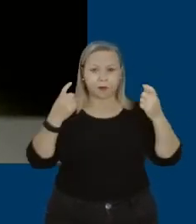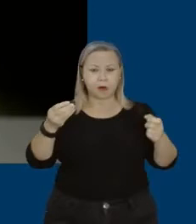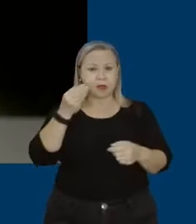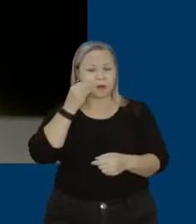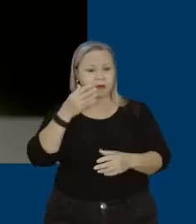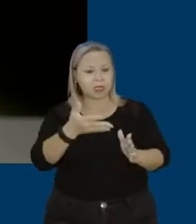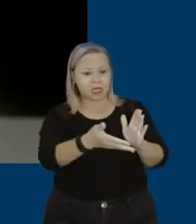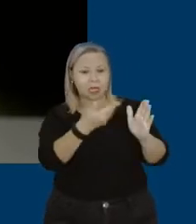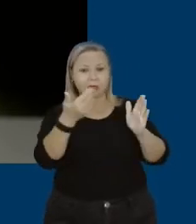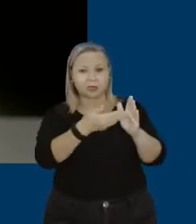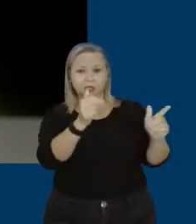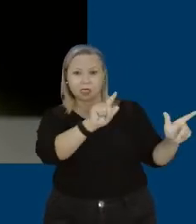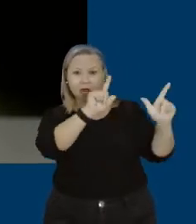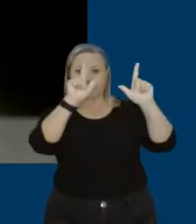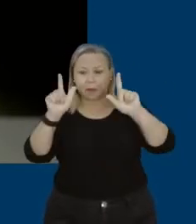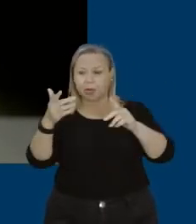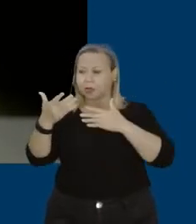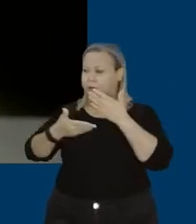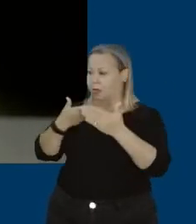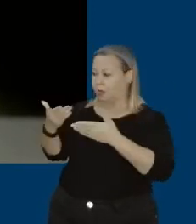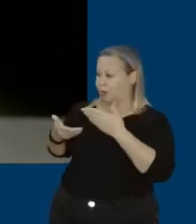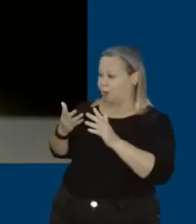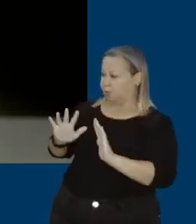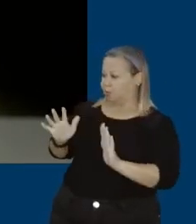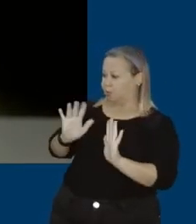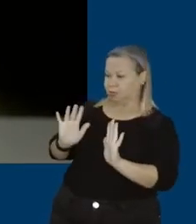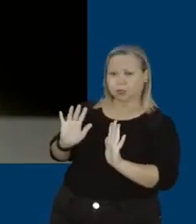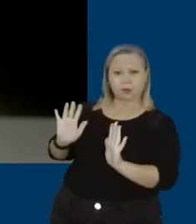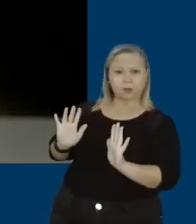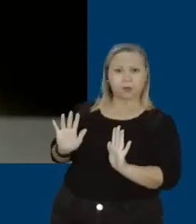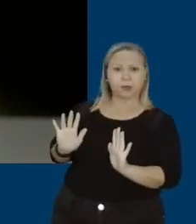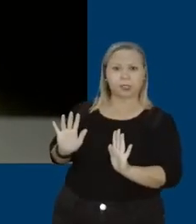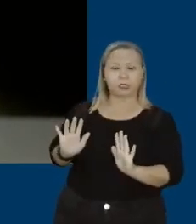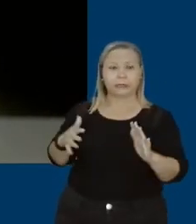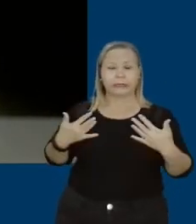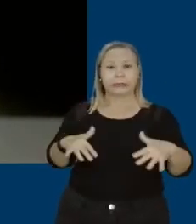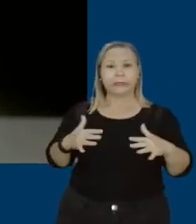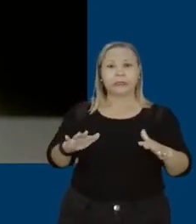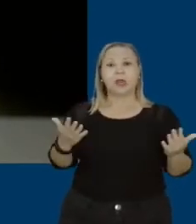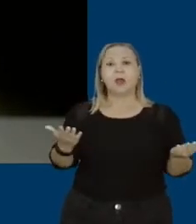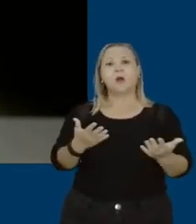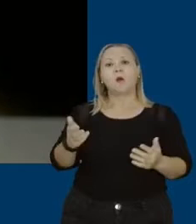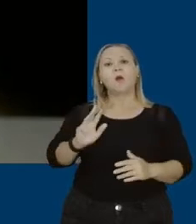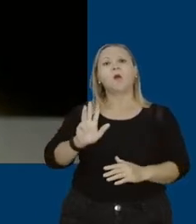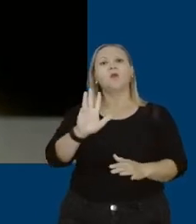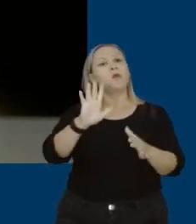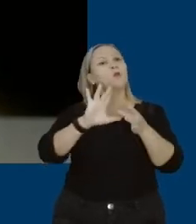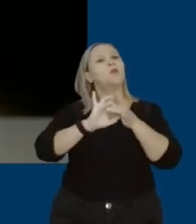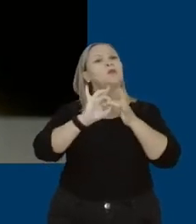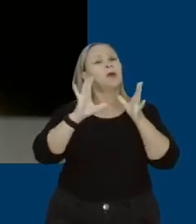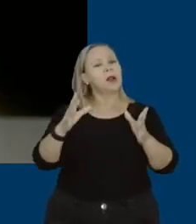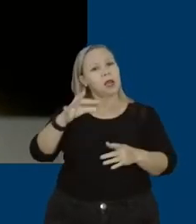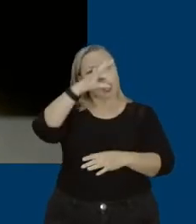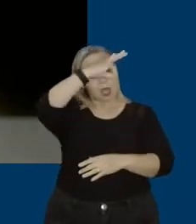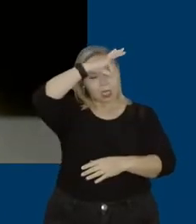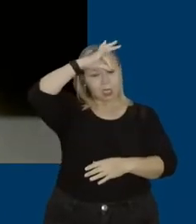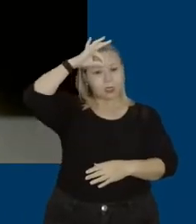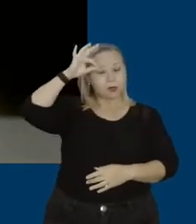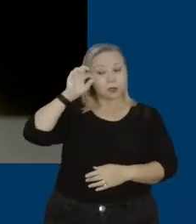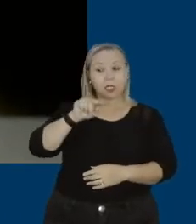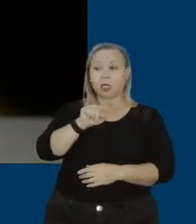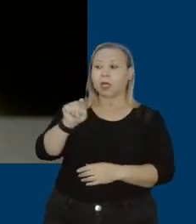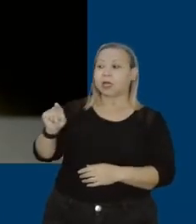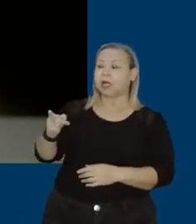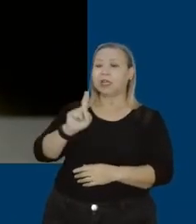retirar a placa. Eu reagi, não permiti que ele arrancasse a placa. E hoje o Lula está livre, inocente, e eles não